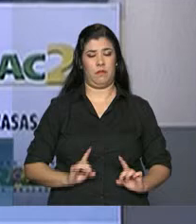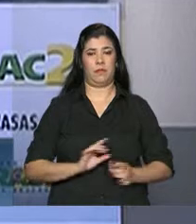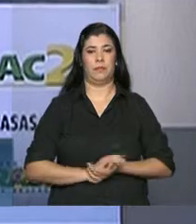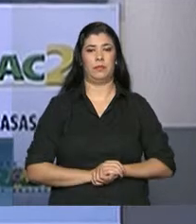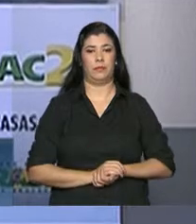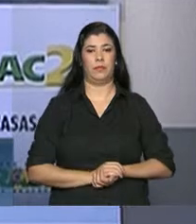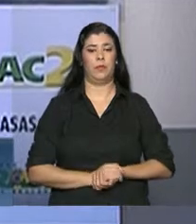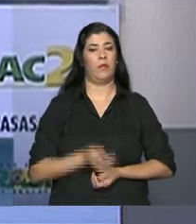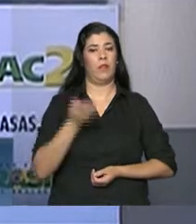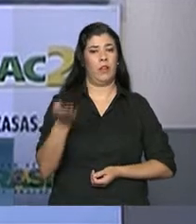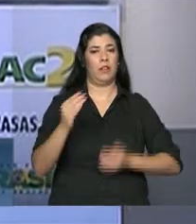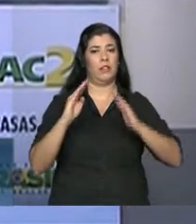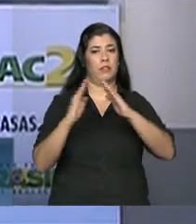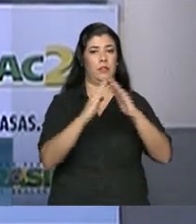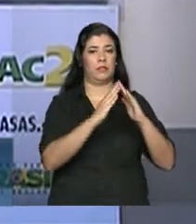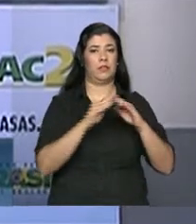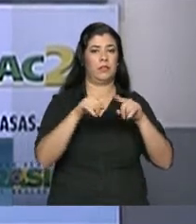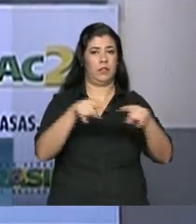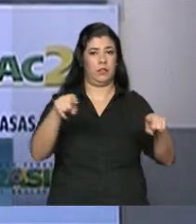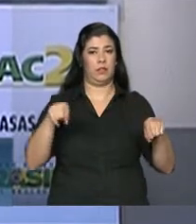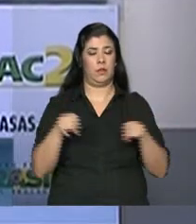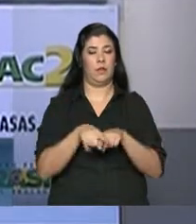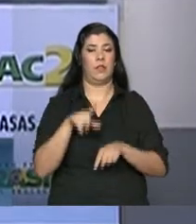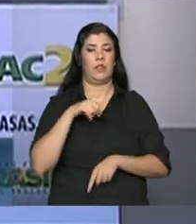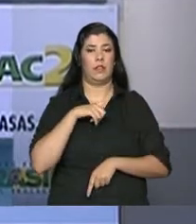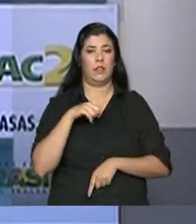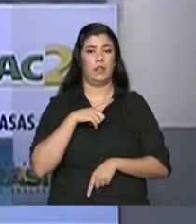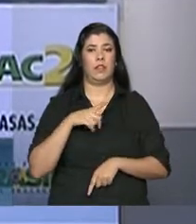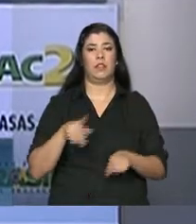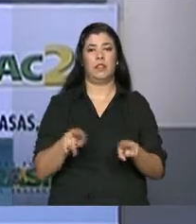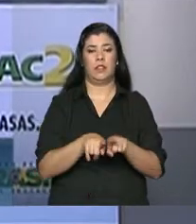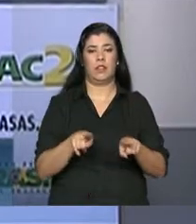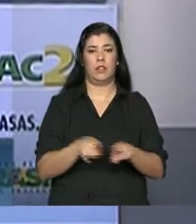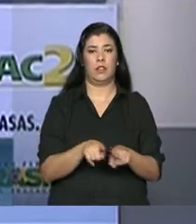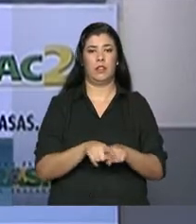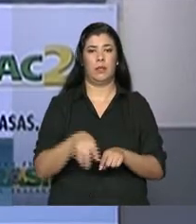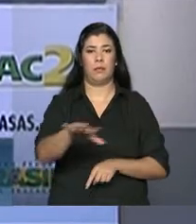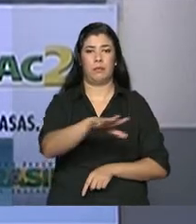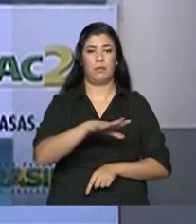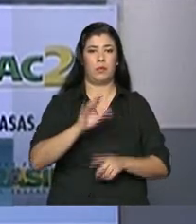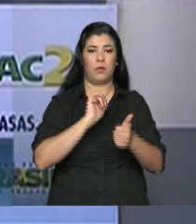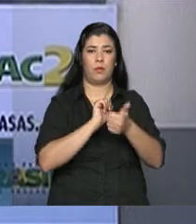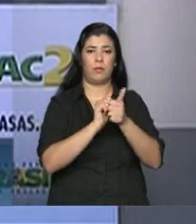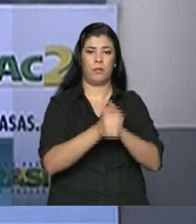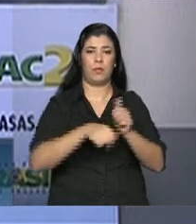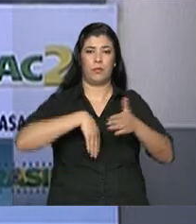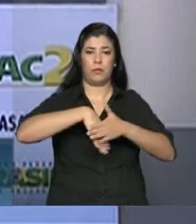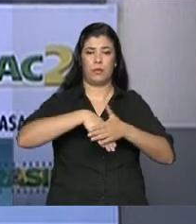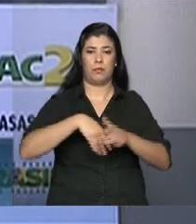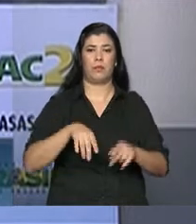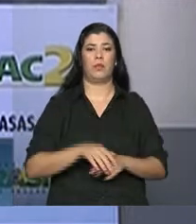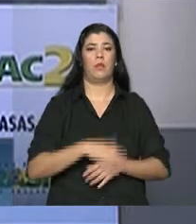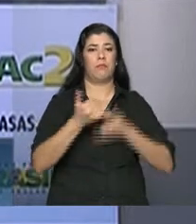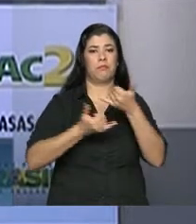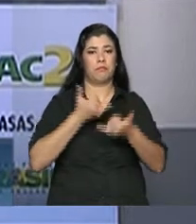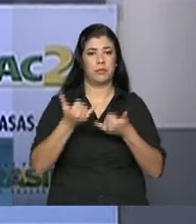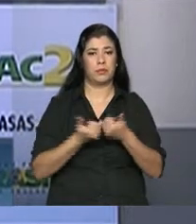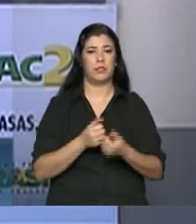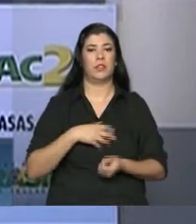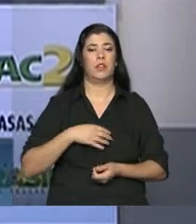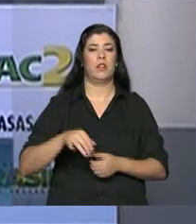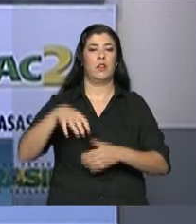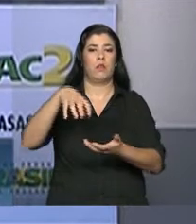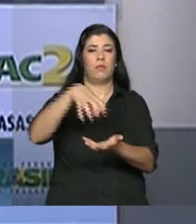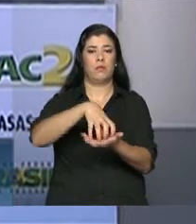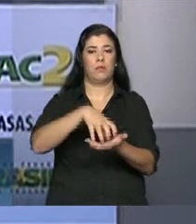O condomínio dispõe também de um campo de futebol, playground, um centro comunitário